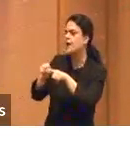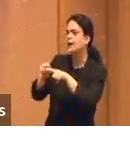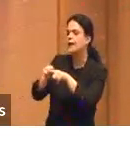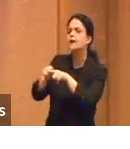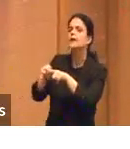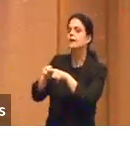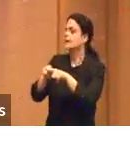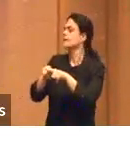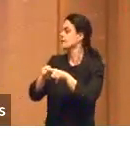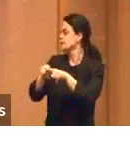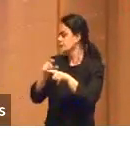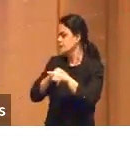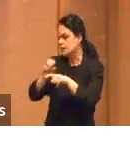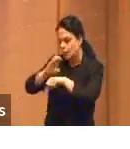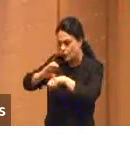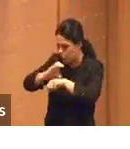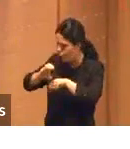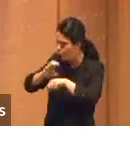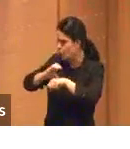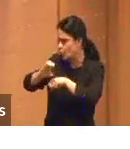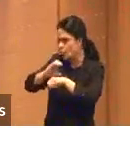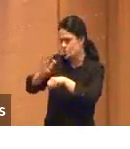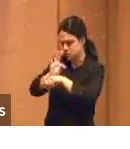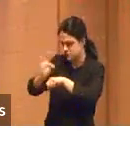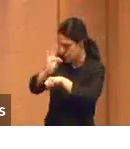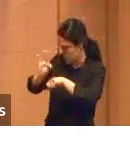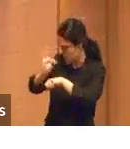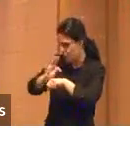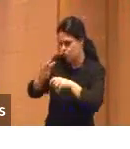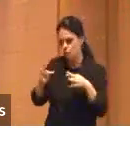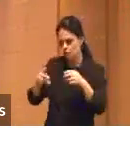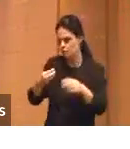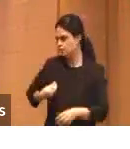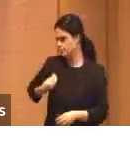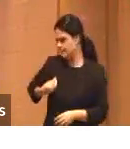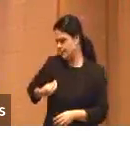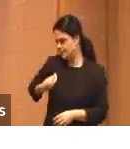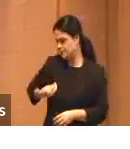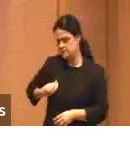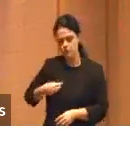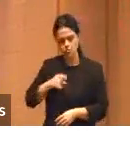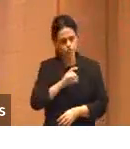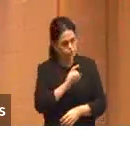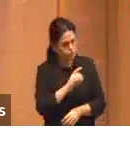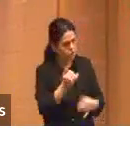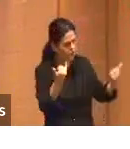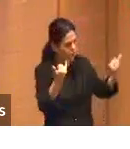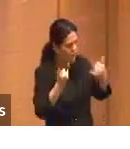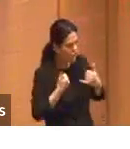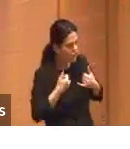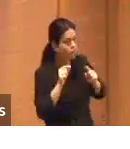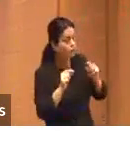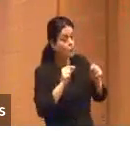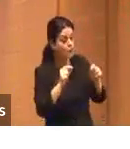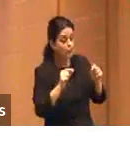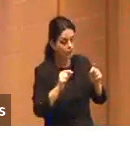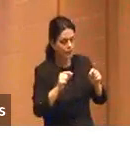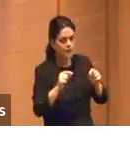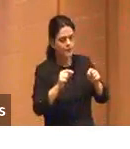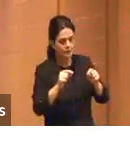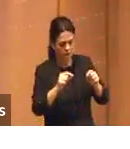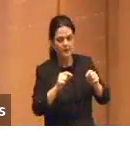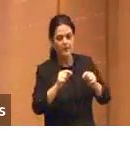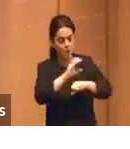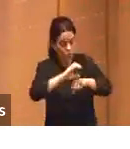inclusive, todos presenciais. Mas o que eu escutei hoje aqui foi o crescente de cursos à distância. O